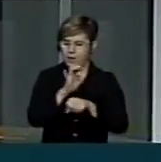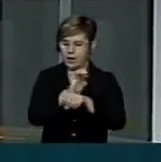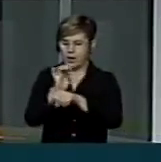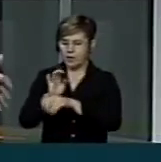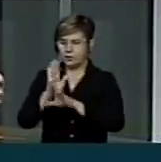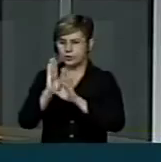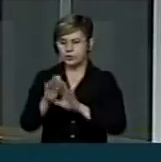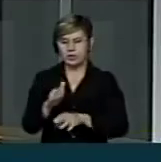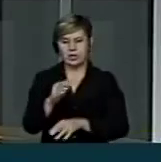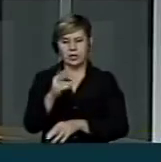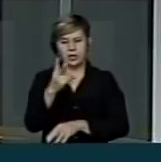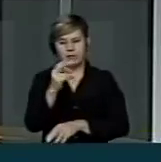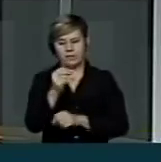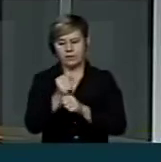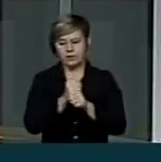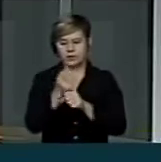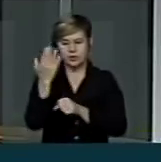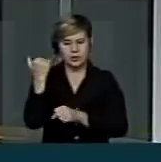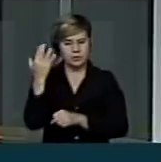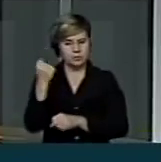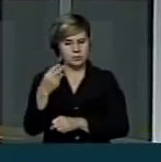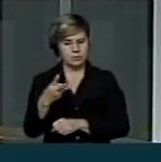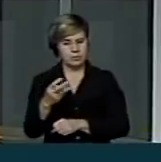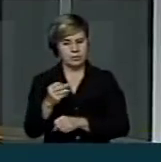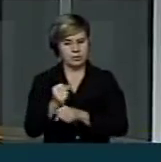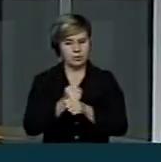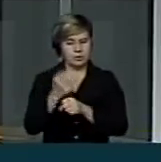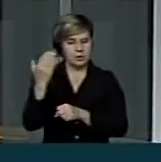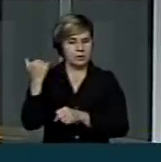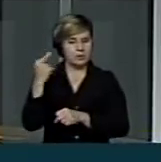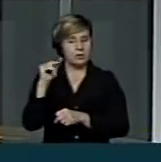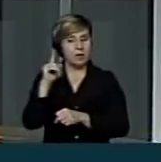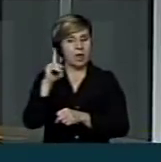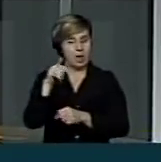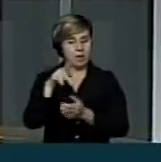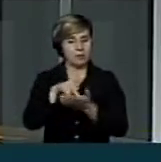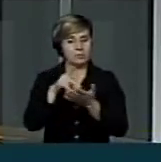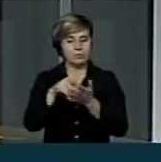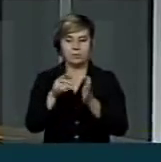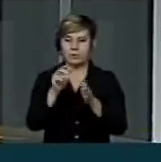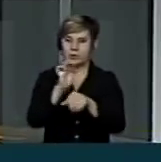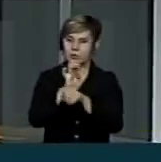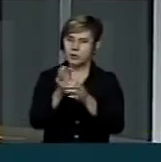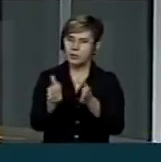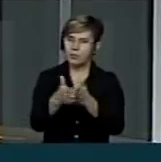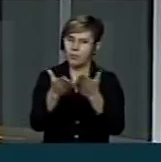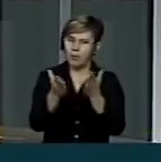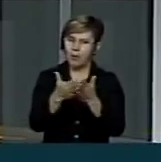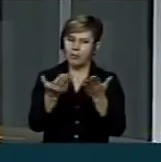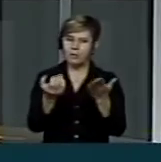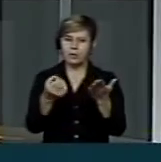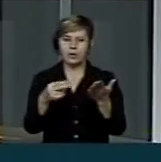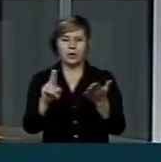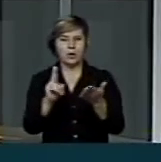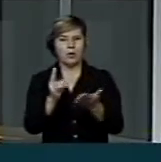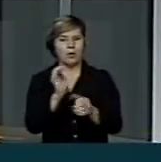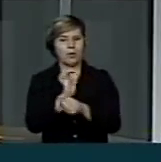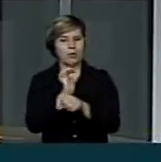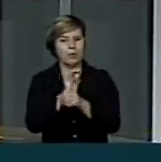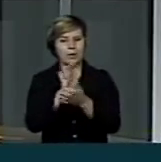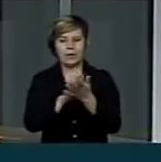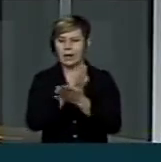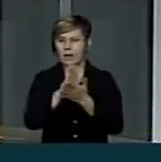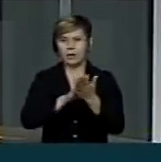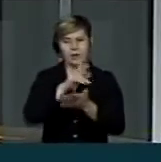duas, três décadas atrás eram considerados como Estado pobre, ou Estados que não tinham uma